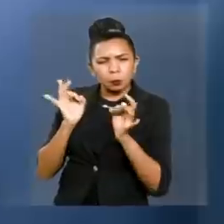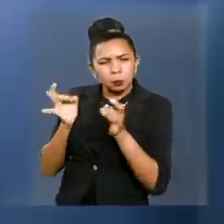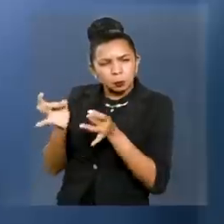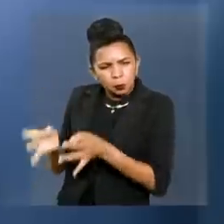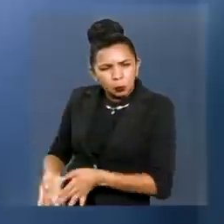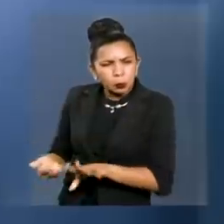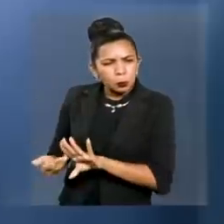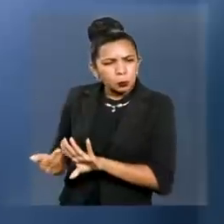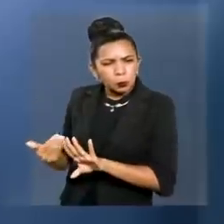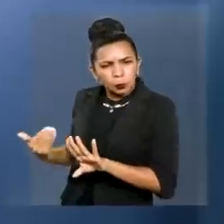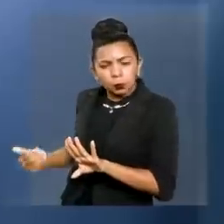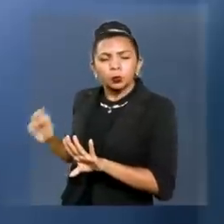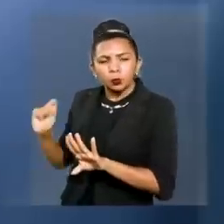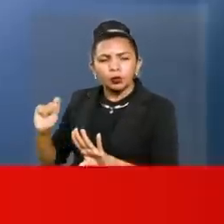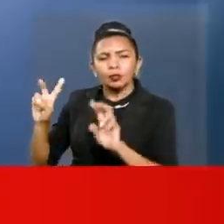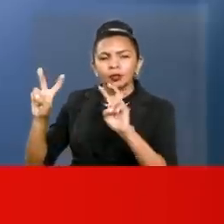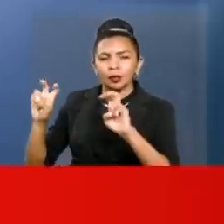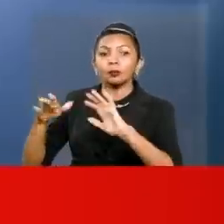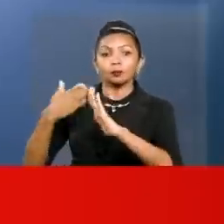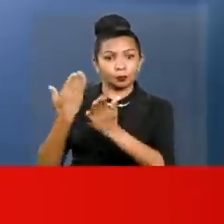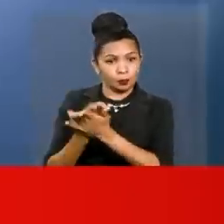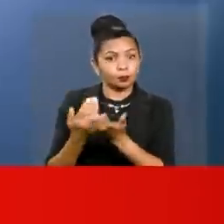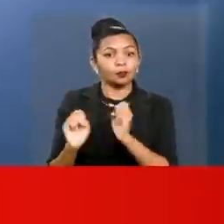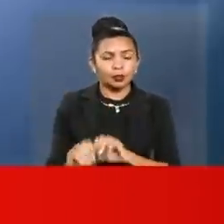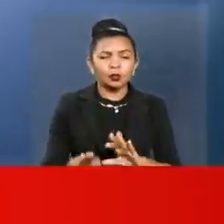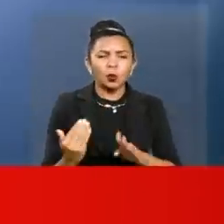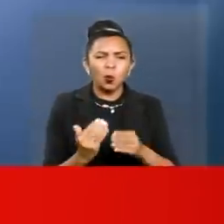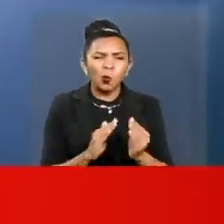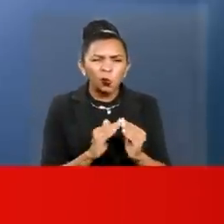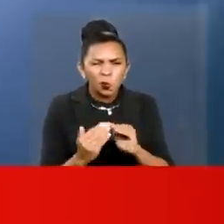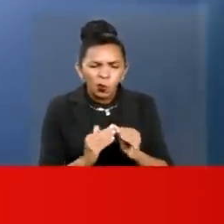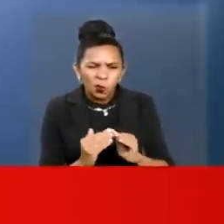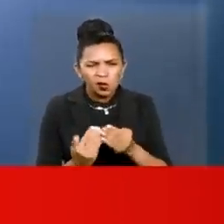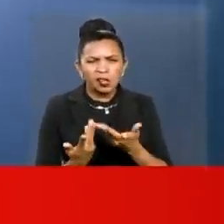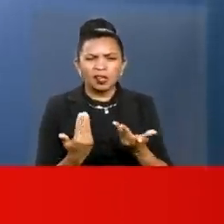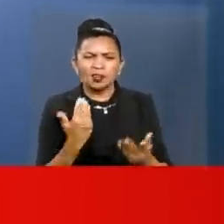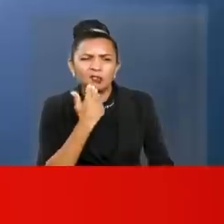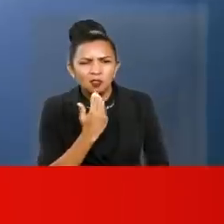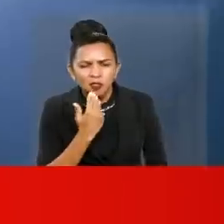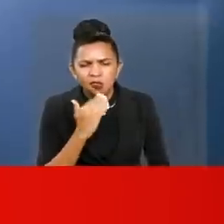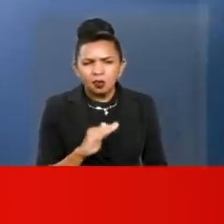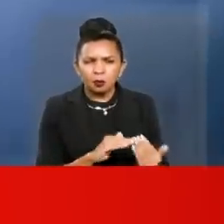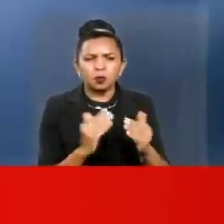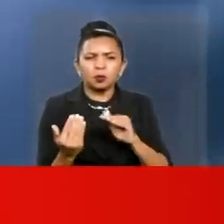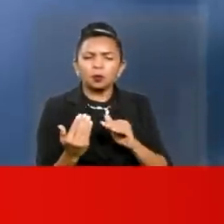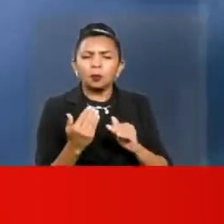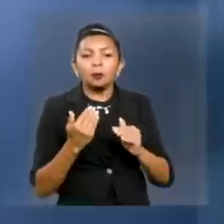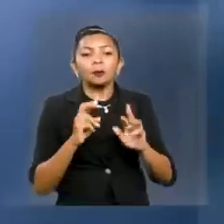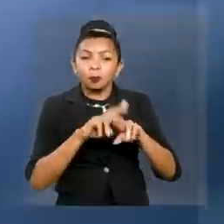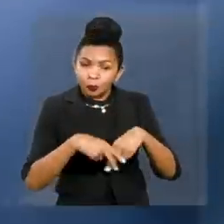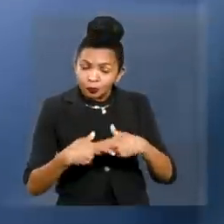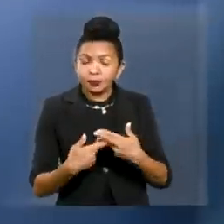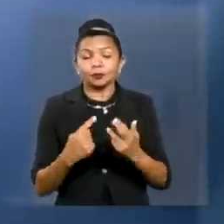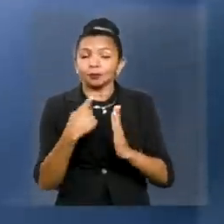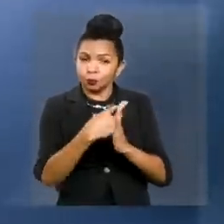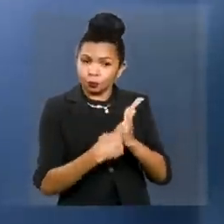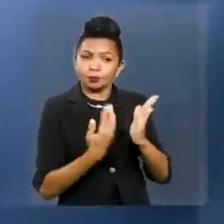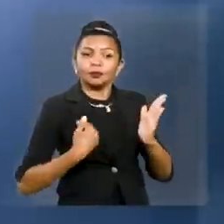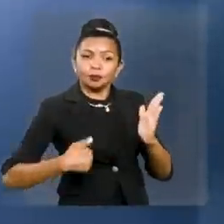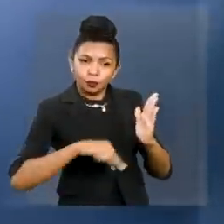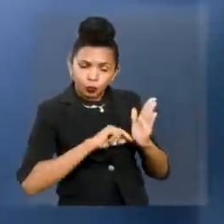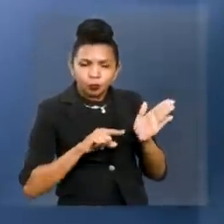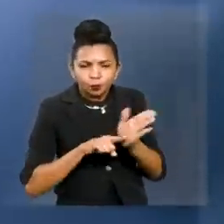período, que é a educação. Escolas de Itaipa, escolas abandonadas, escolas caindo. Esse programa é nosso,